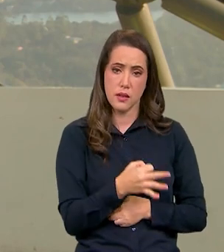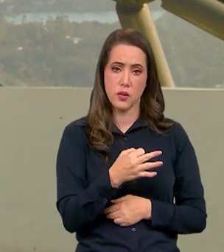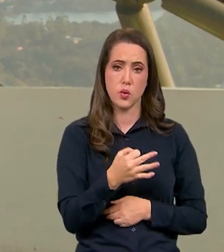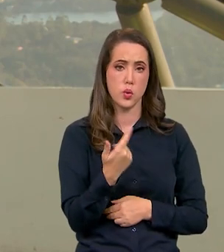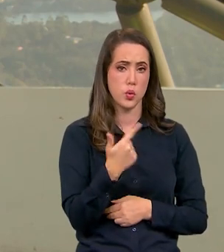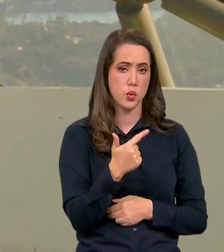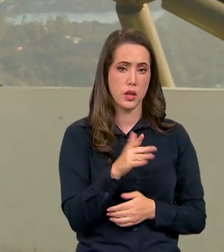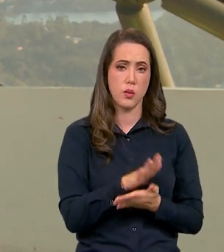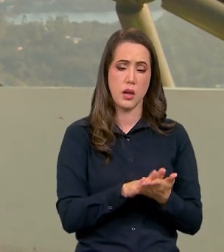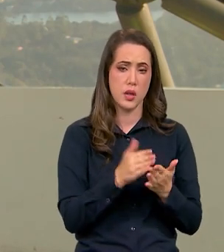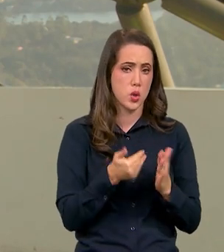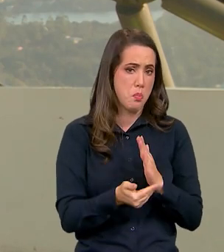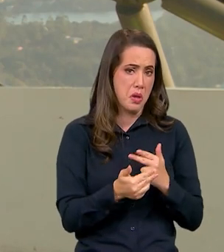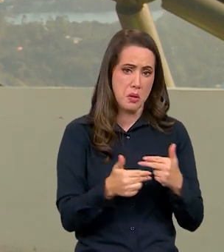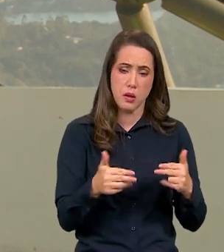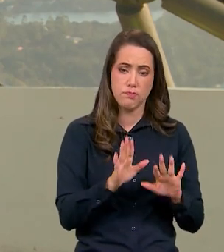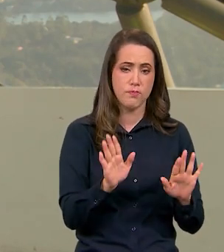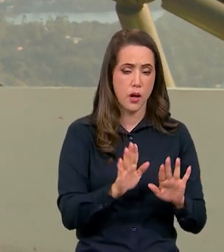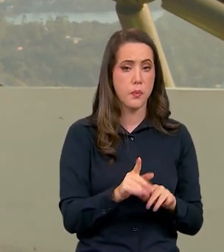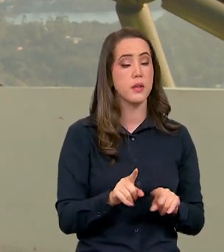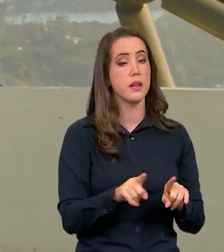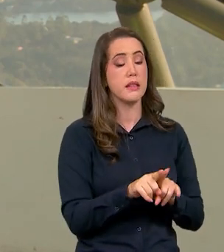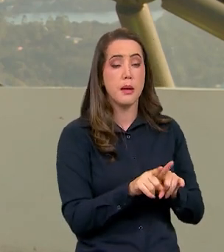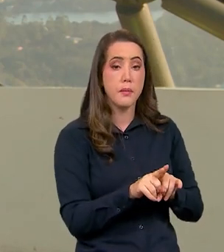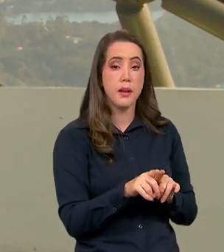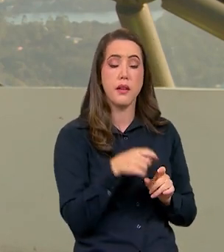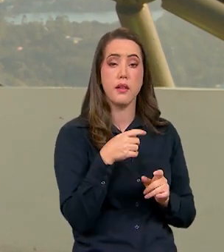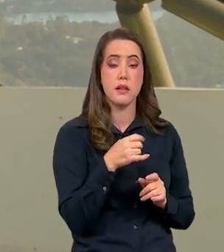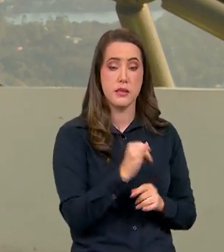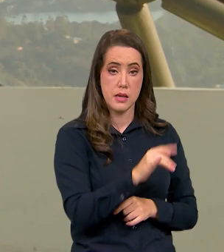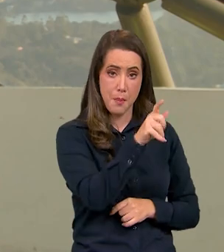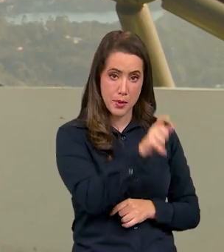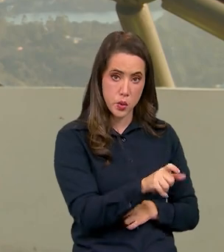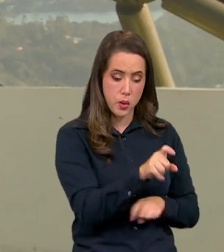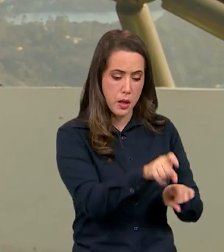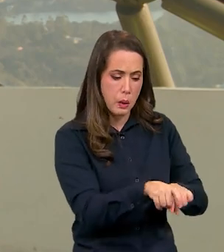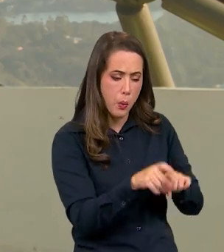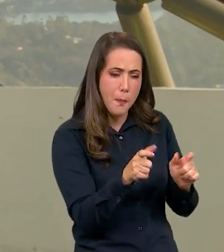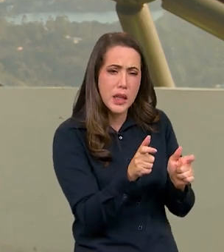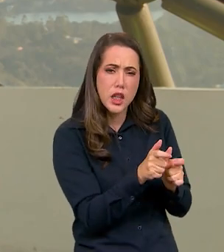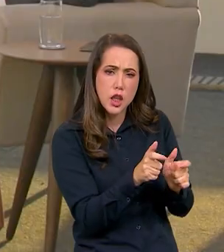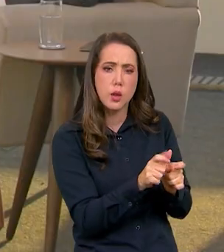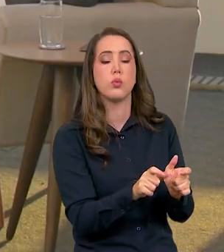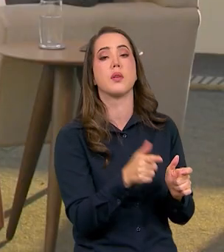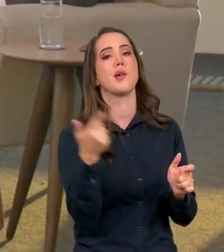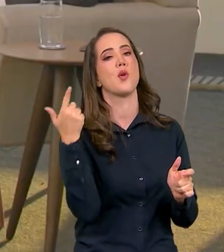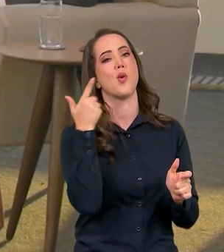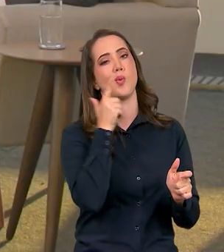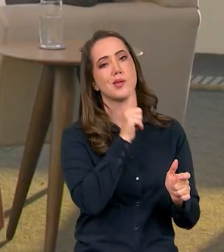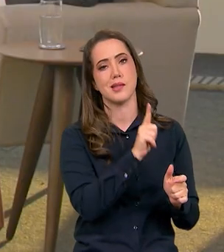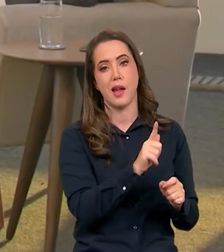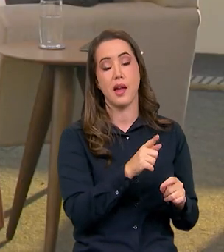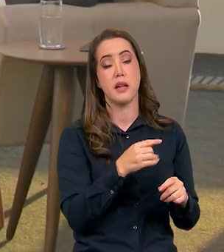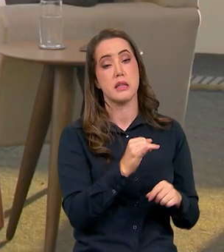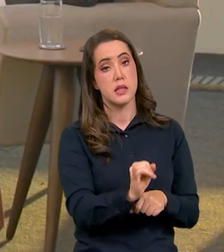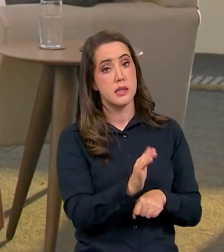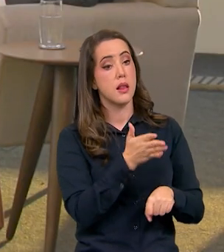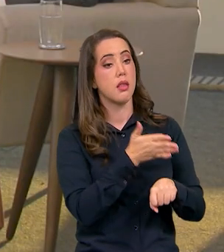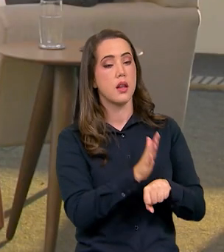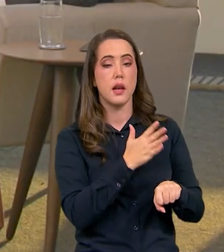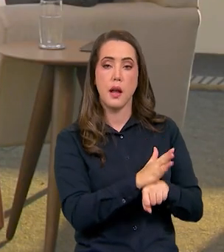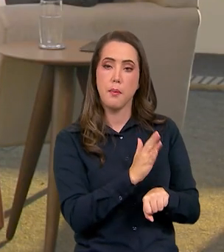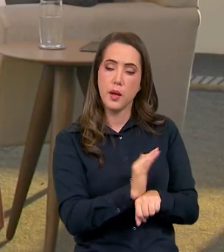não tendo nenhum tipo de desperdício, e também ao pequeno produtor que se tiver acesso também a capacitação, a